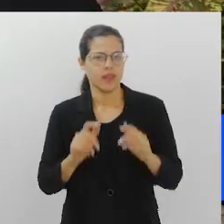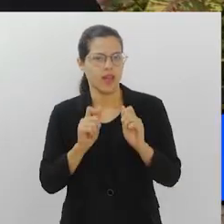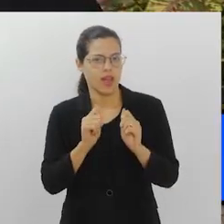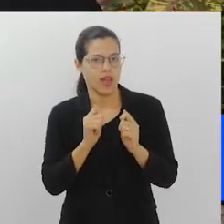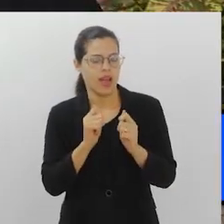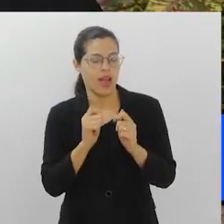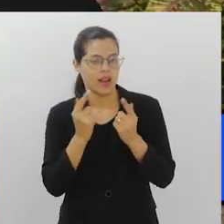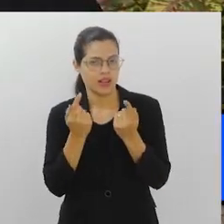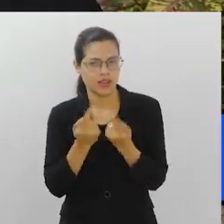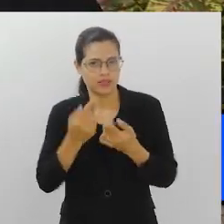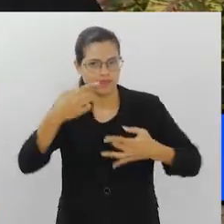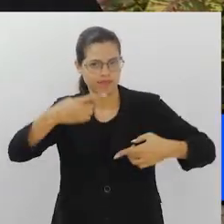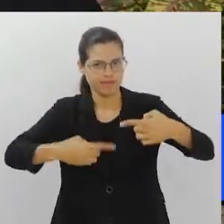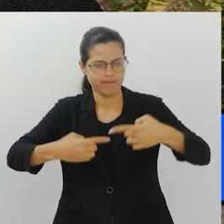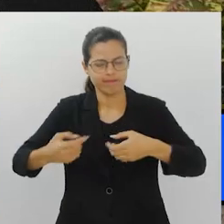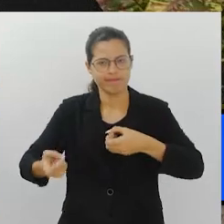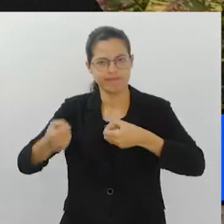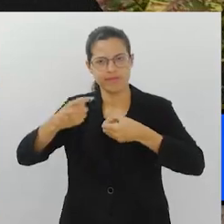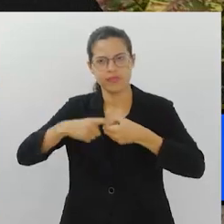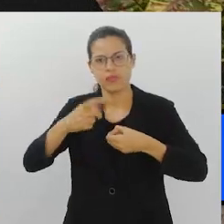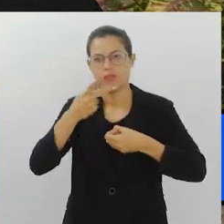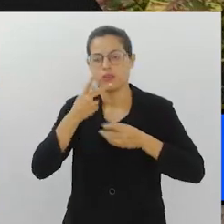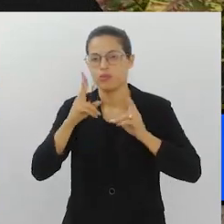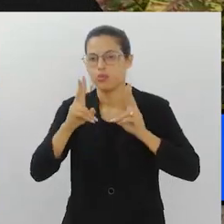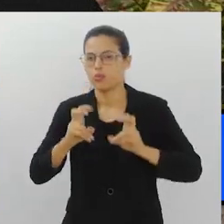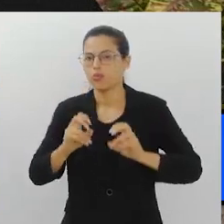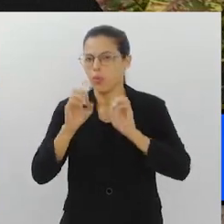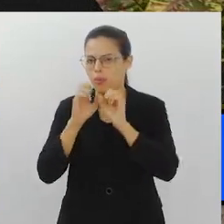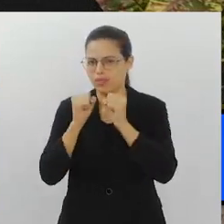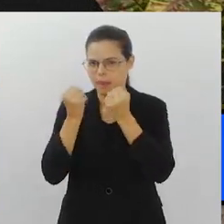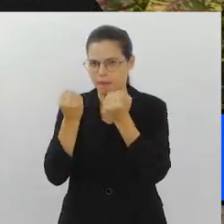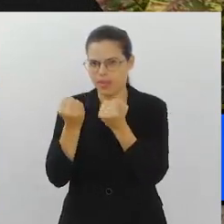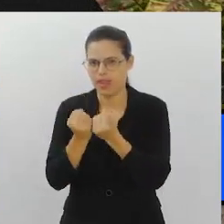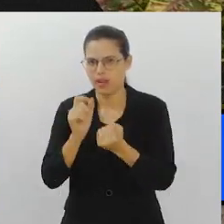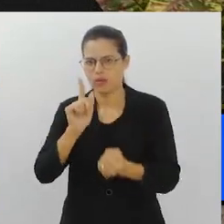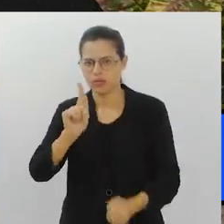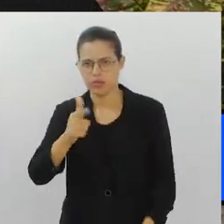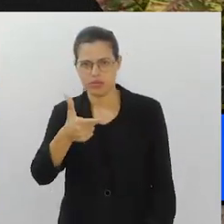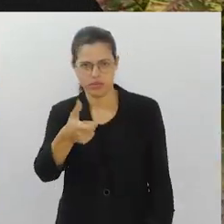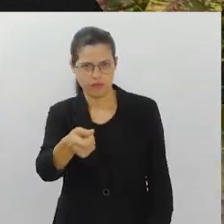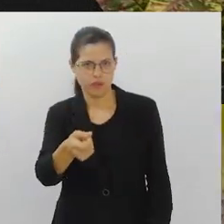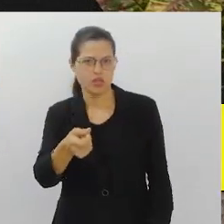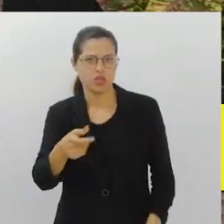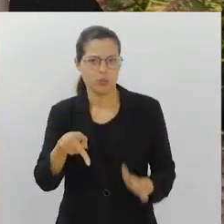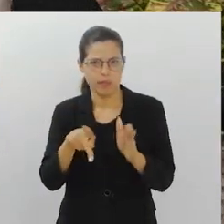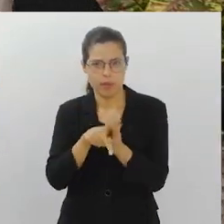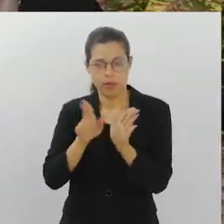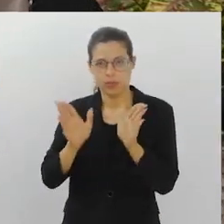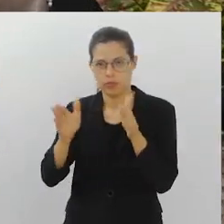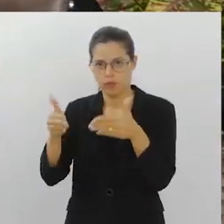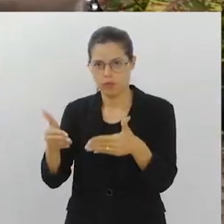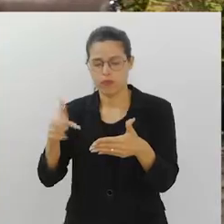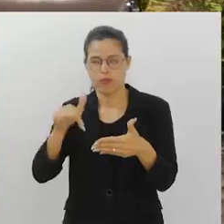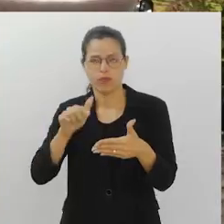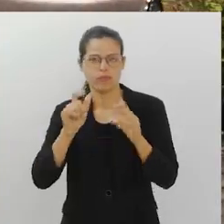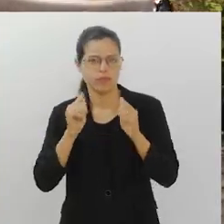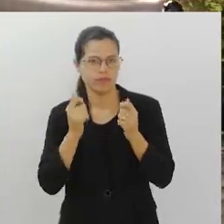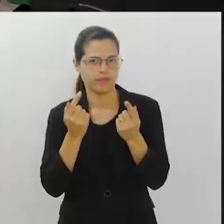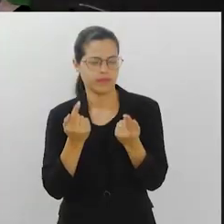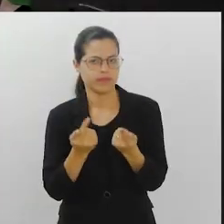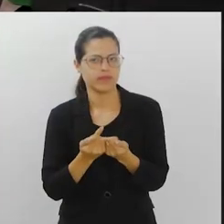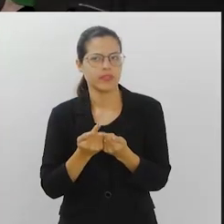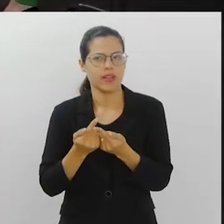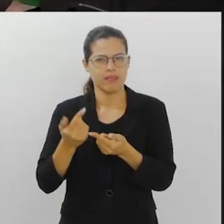O Alerje Debate está de volta falando hoje sobre a jornada do G20, do Fórum da Alerje. Tia Gil,